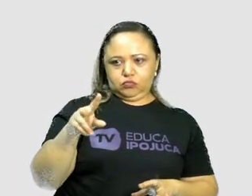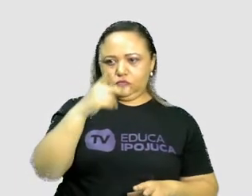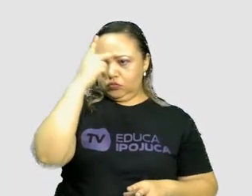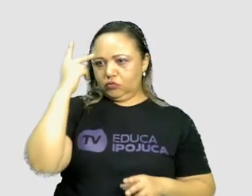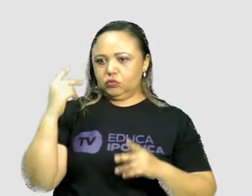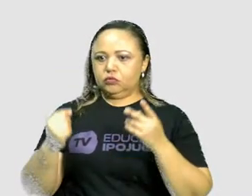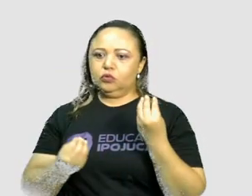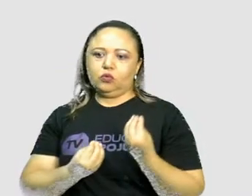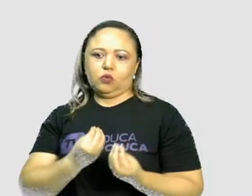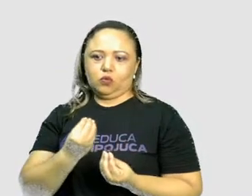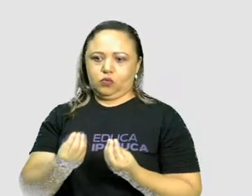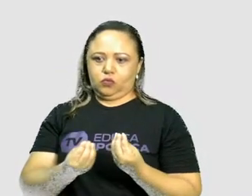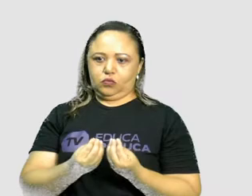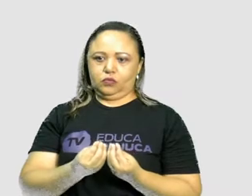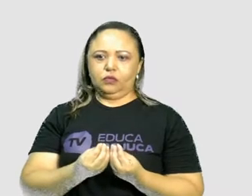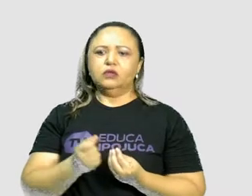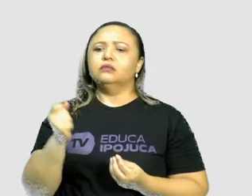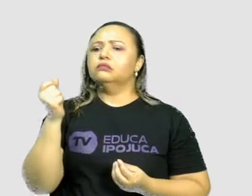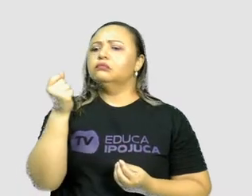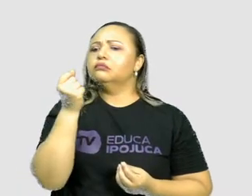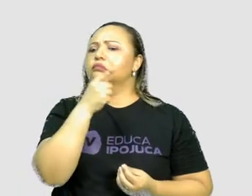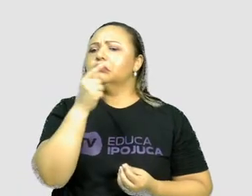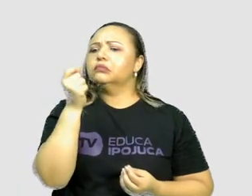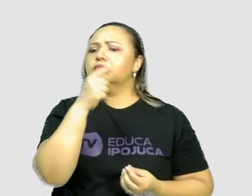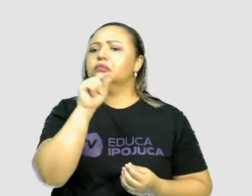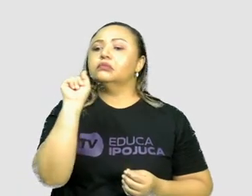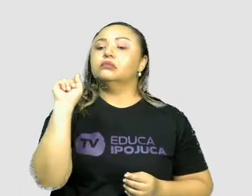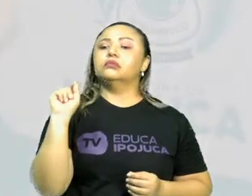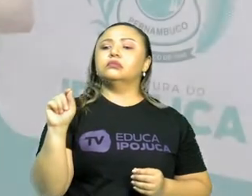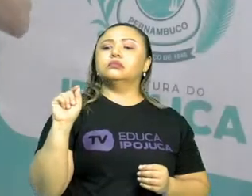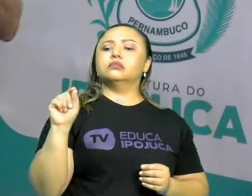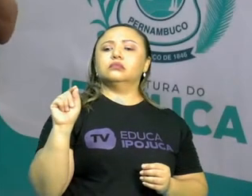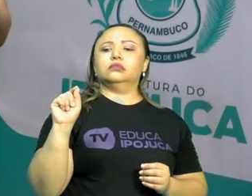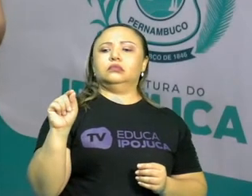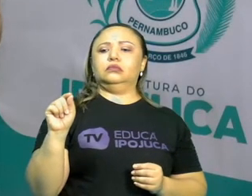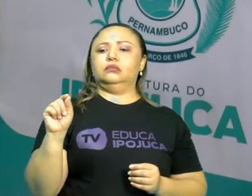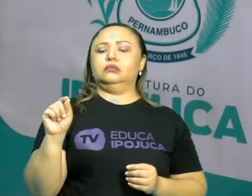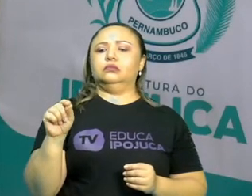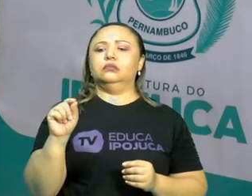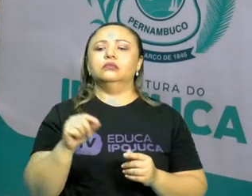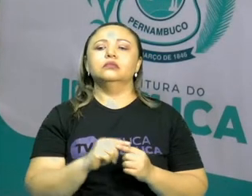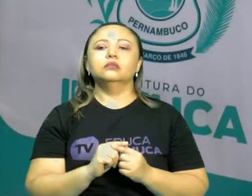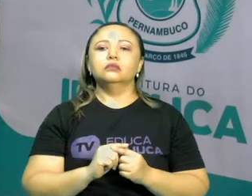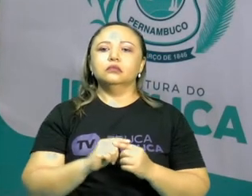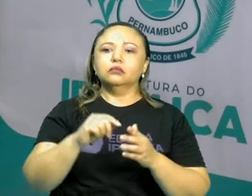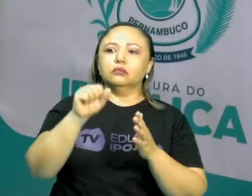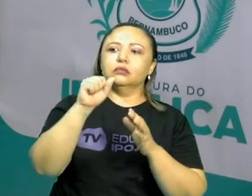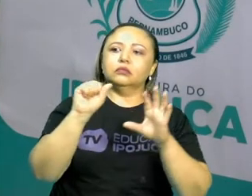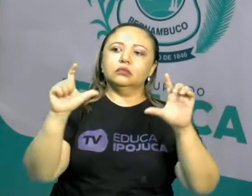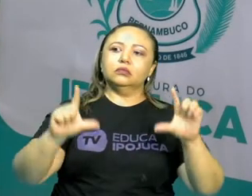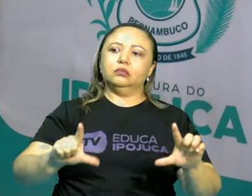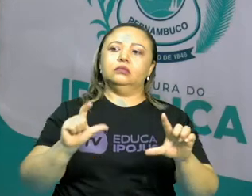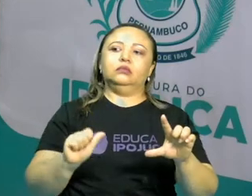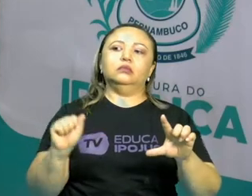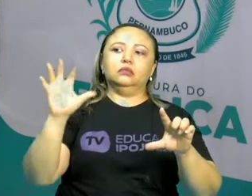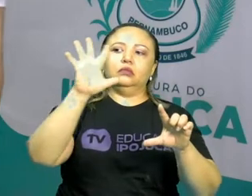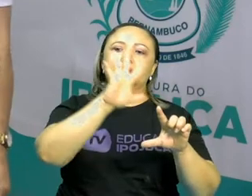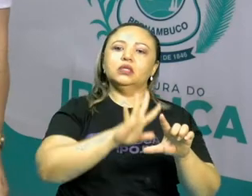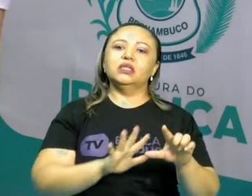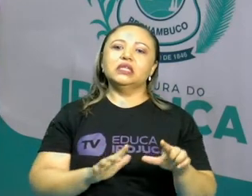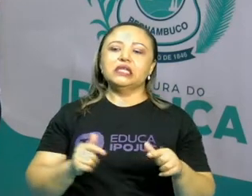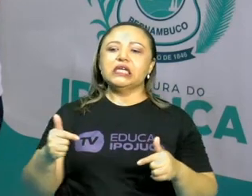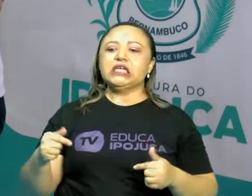que é que há de irônico aí? O que é que há aí de crítico? Está se fazendo uma crítica a quem?